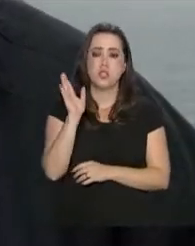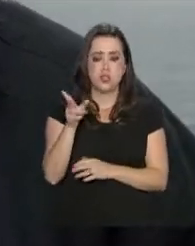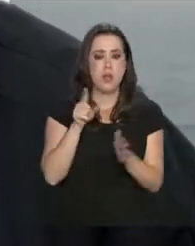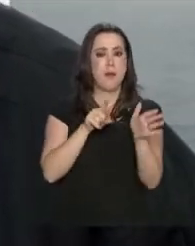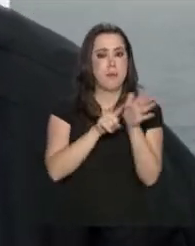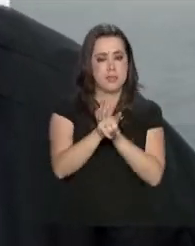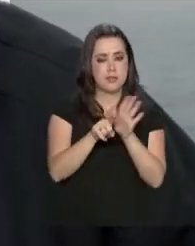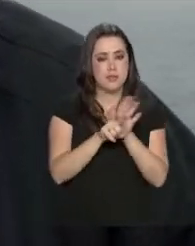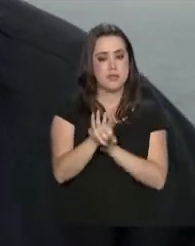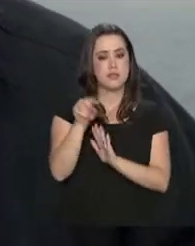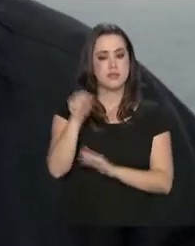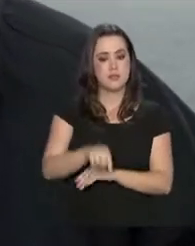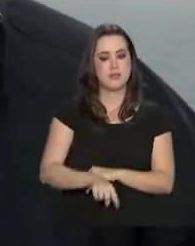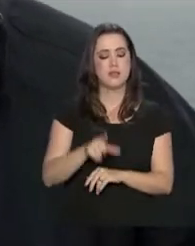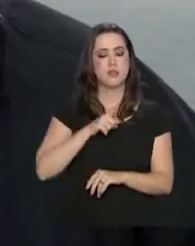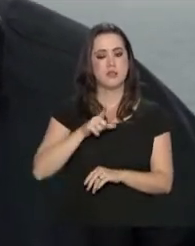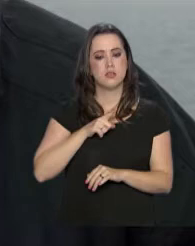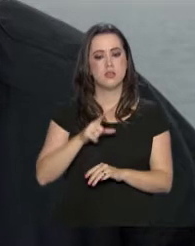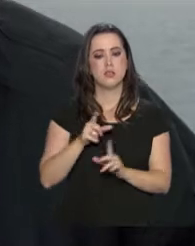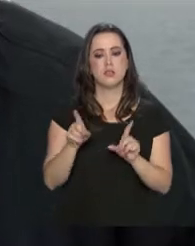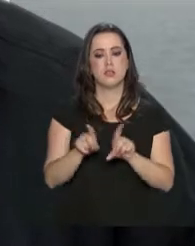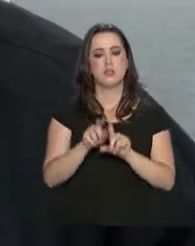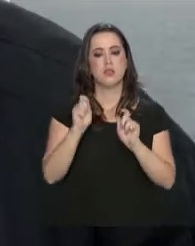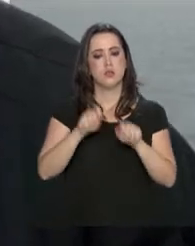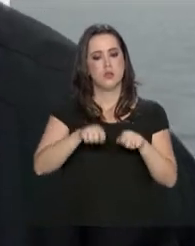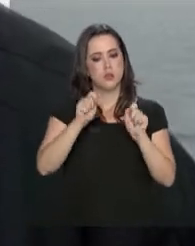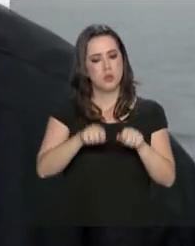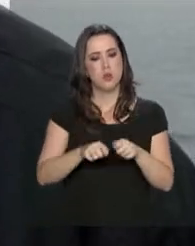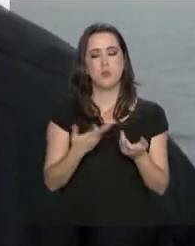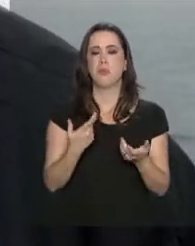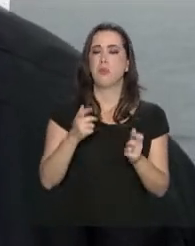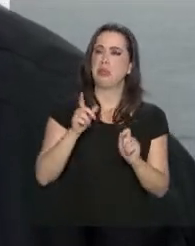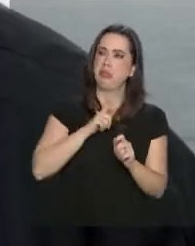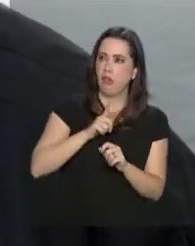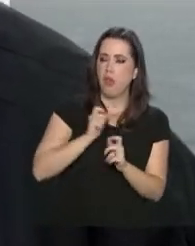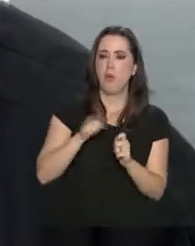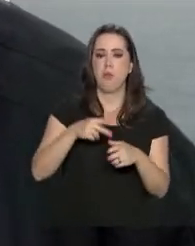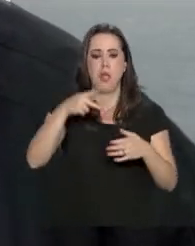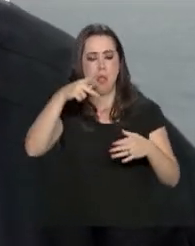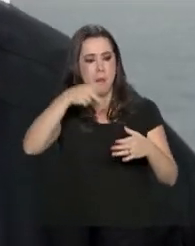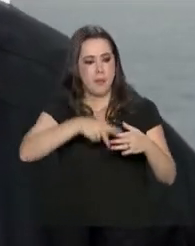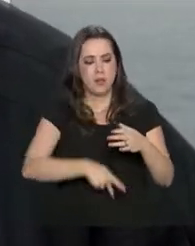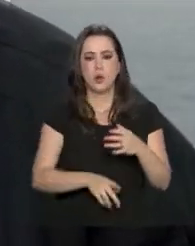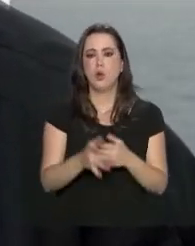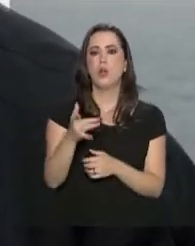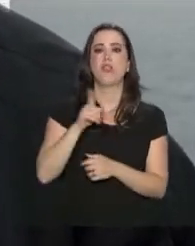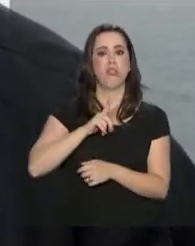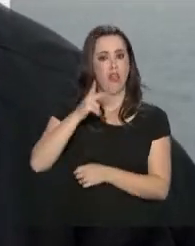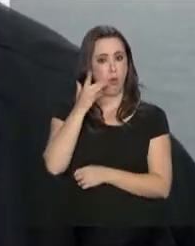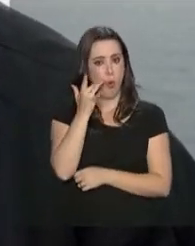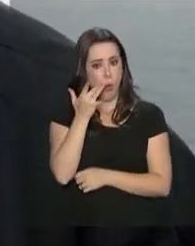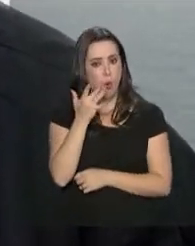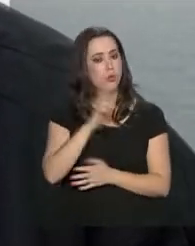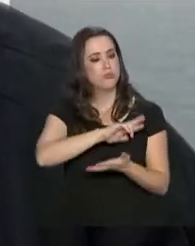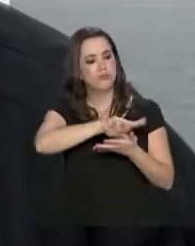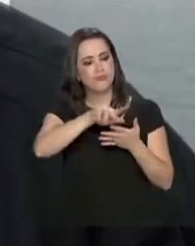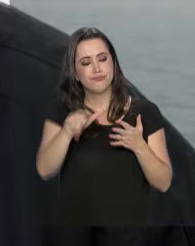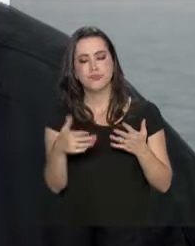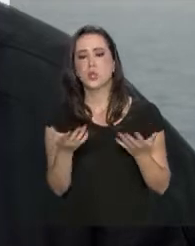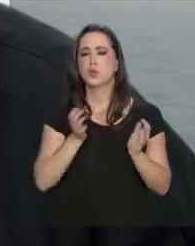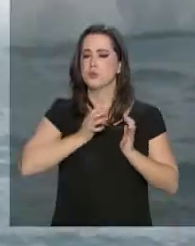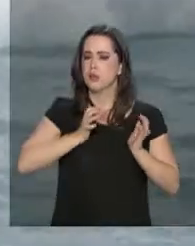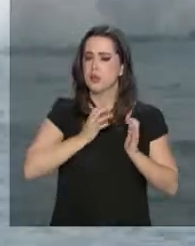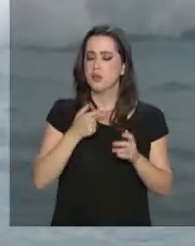feitos estudos aqui com as possíveis existências de petróleo, de ouro, de uma série de minerais. E você